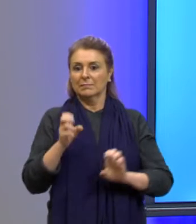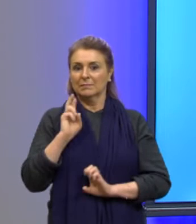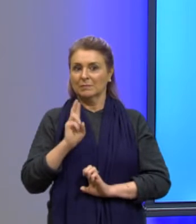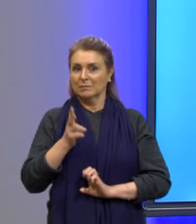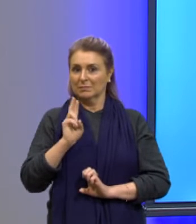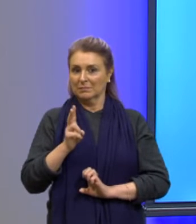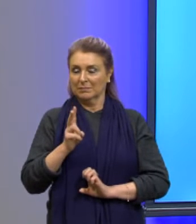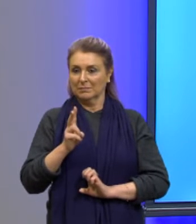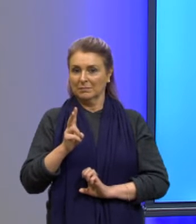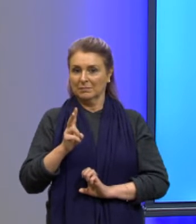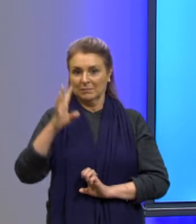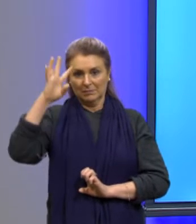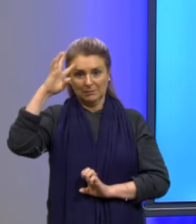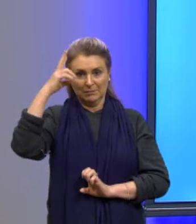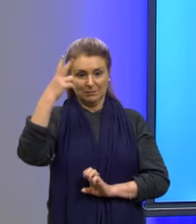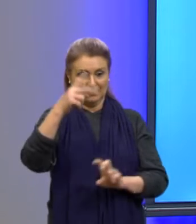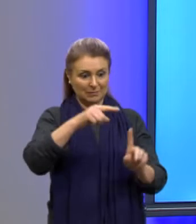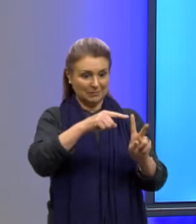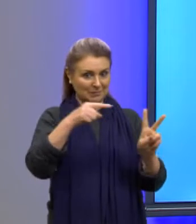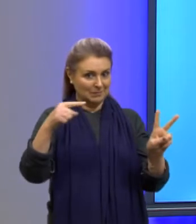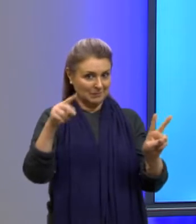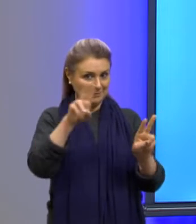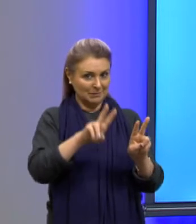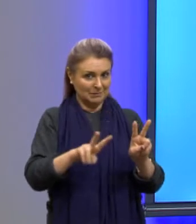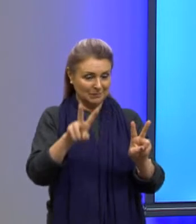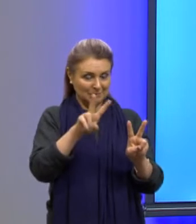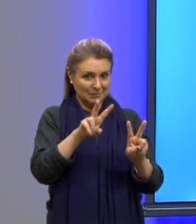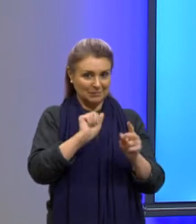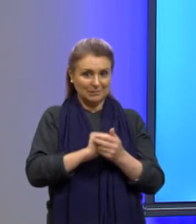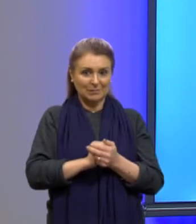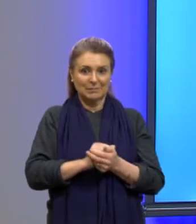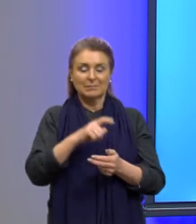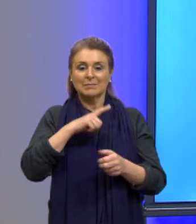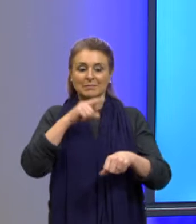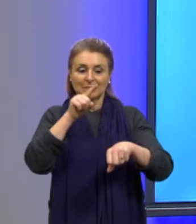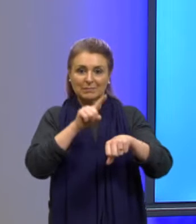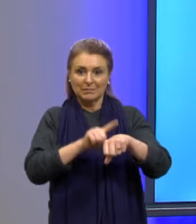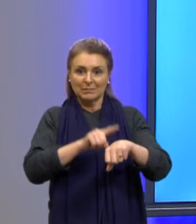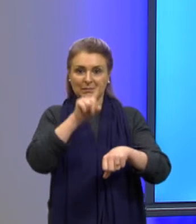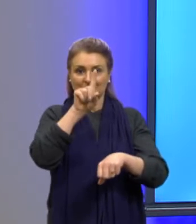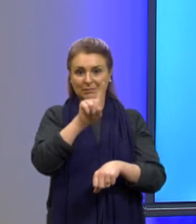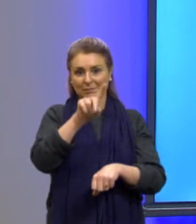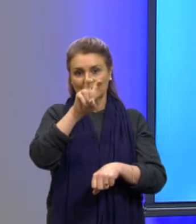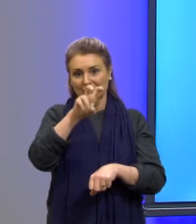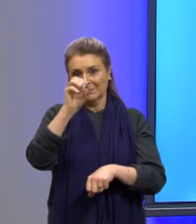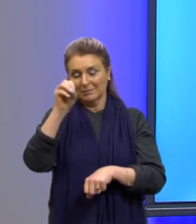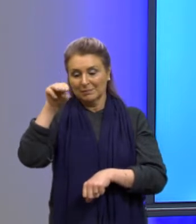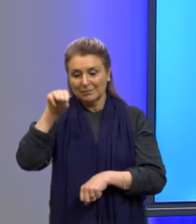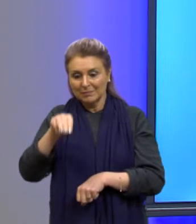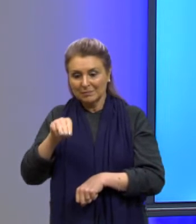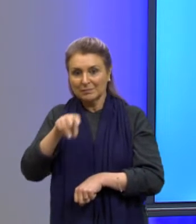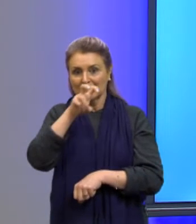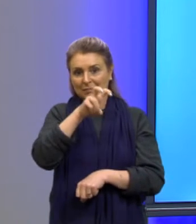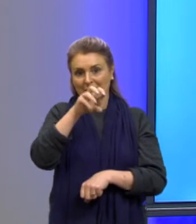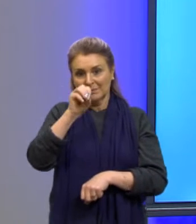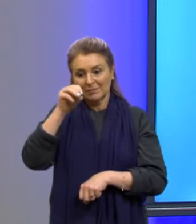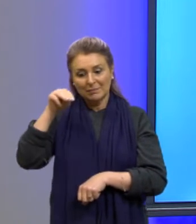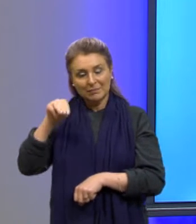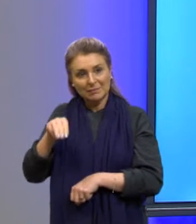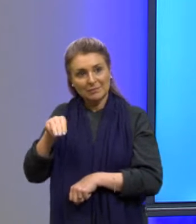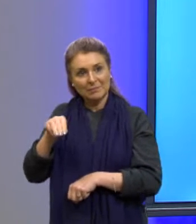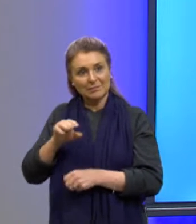grau, resolve pela fórmula de Bhaskara e tu vai ter os tempos de 150 minutos e 50 minutos.